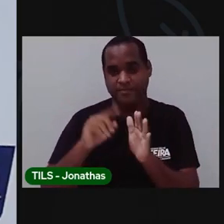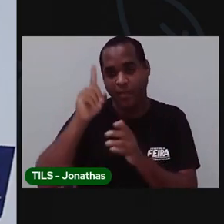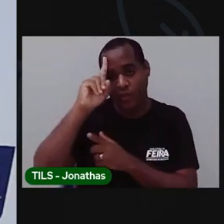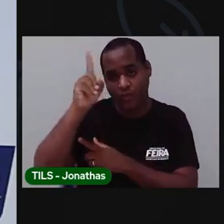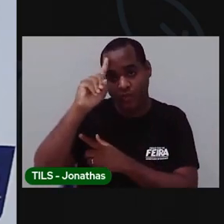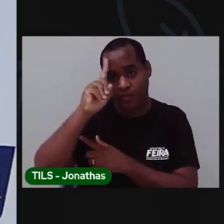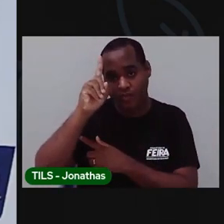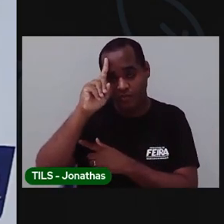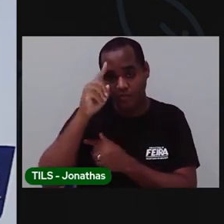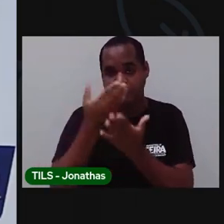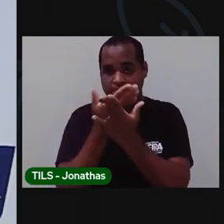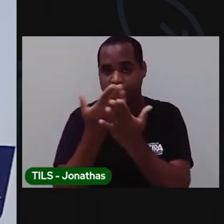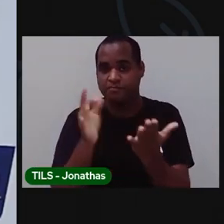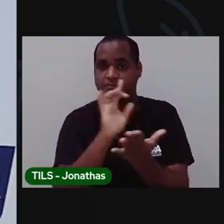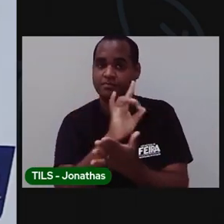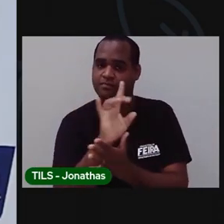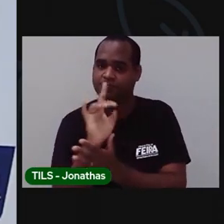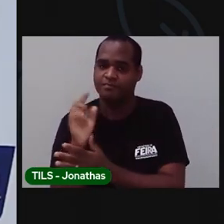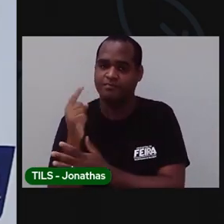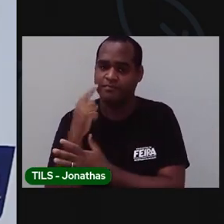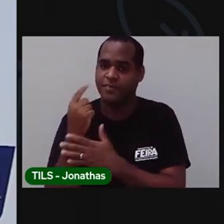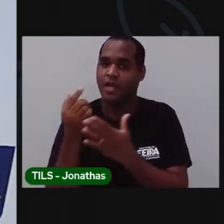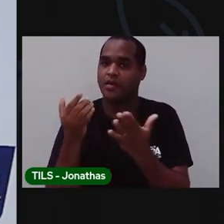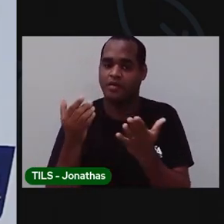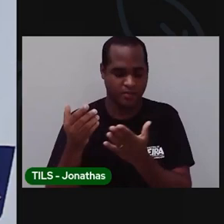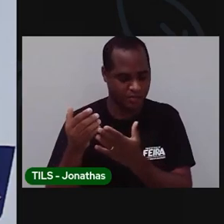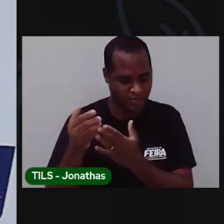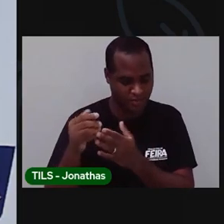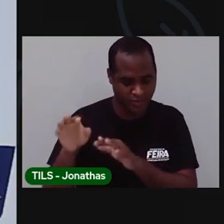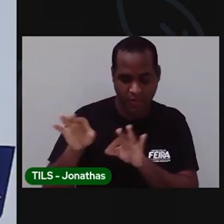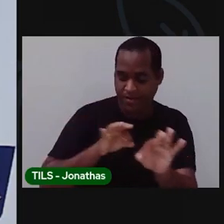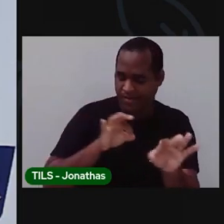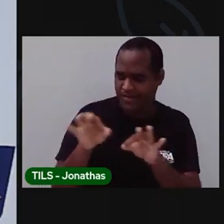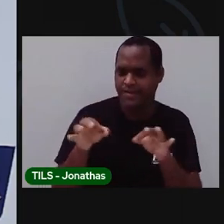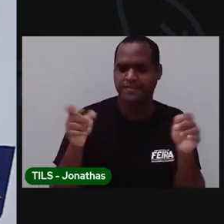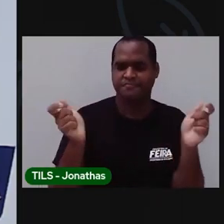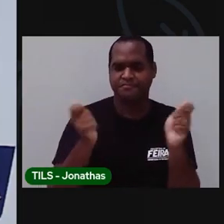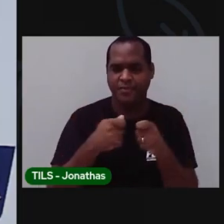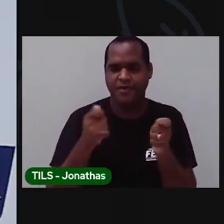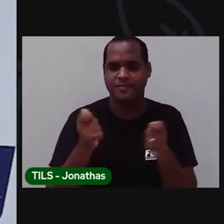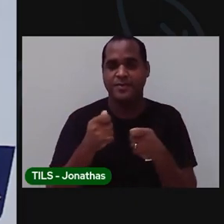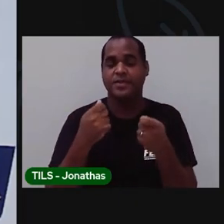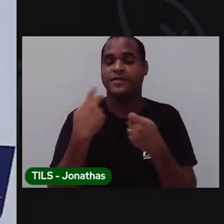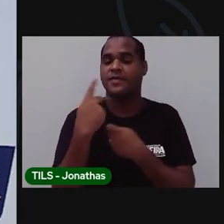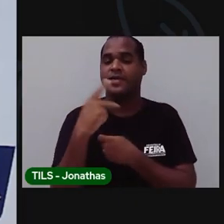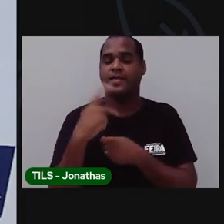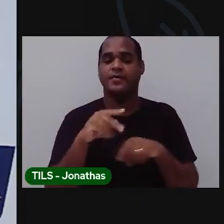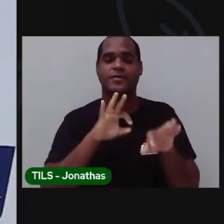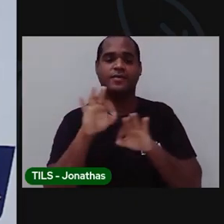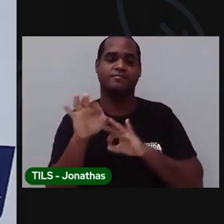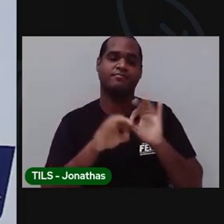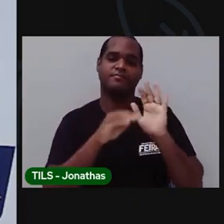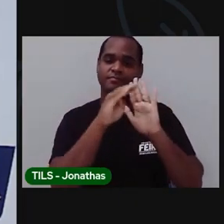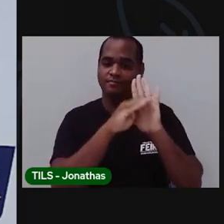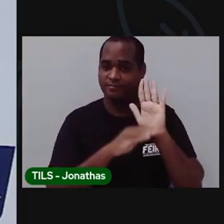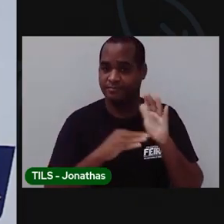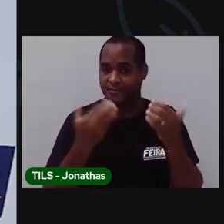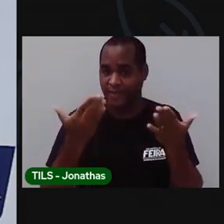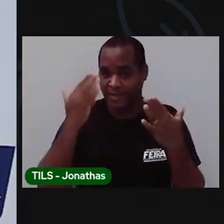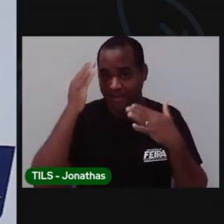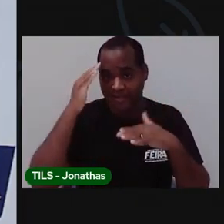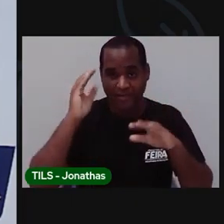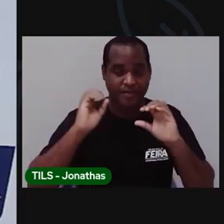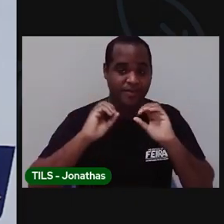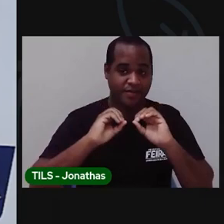dias. E nós convivemos com as listas organizadas por essa ordem. Eu espero que você